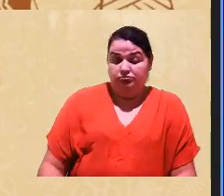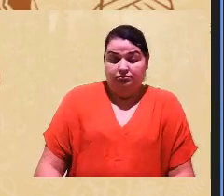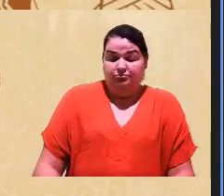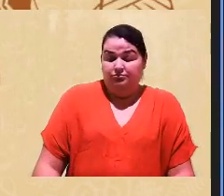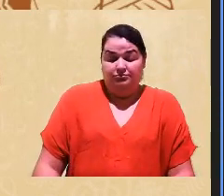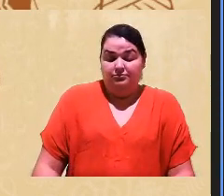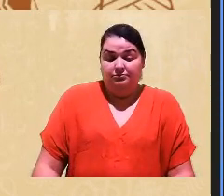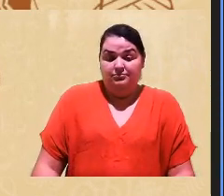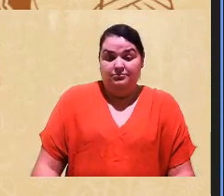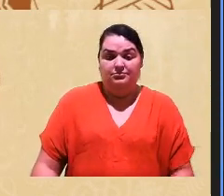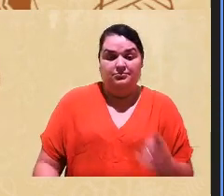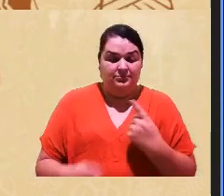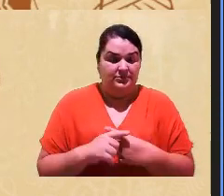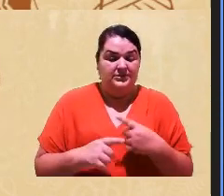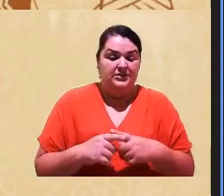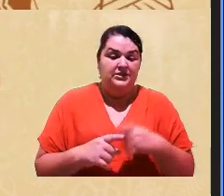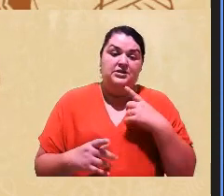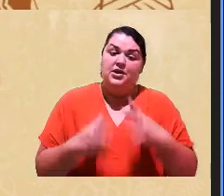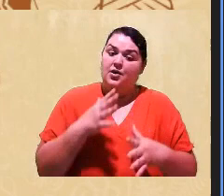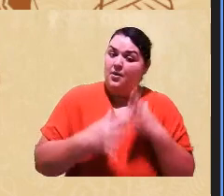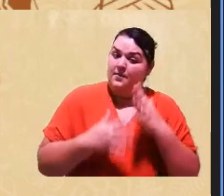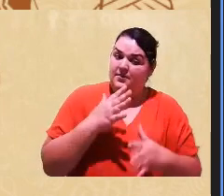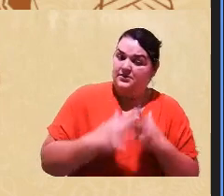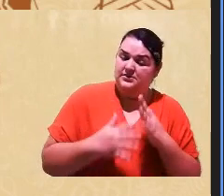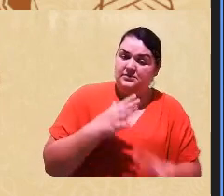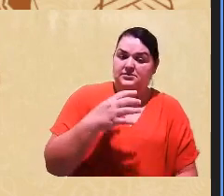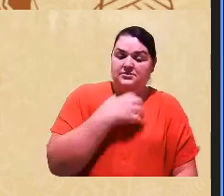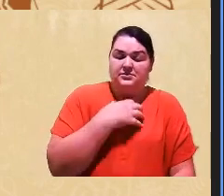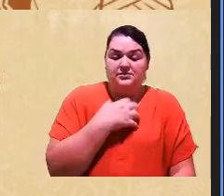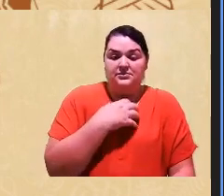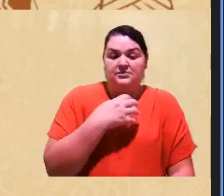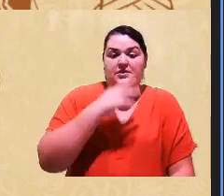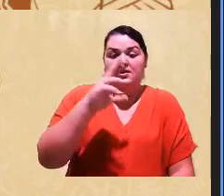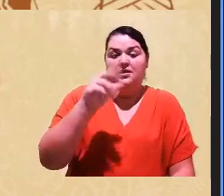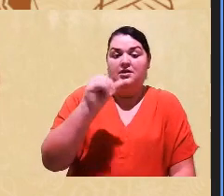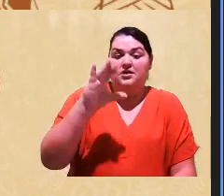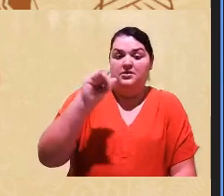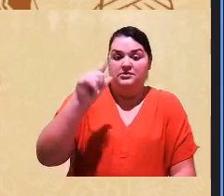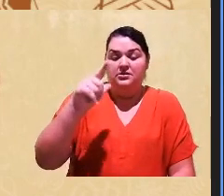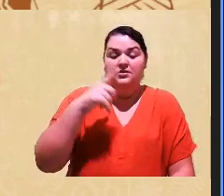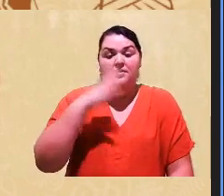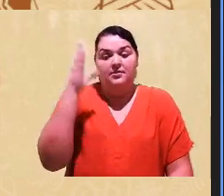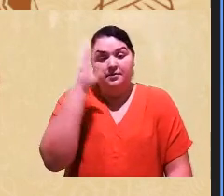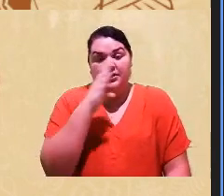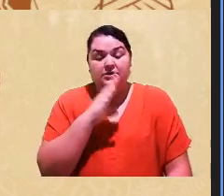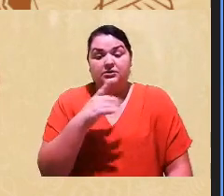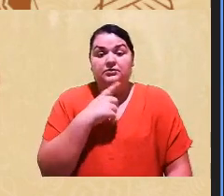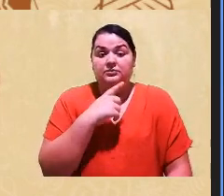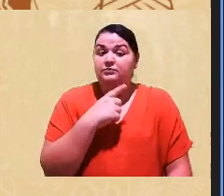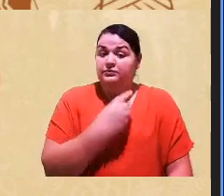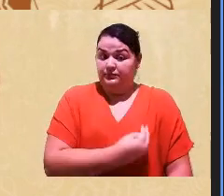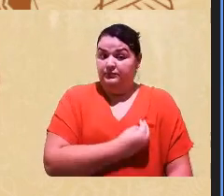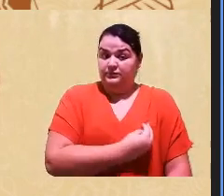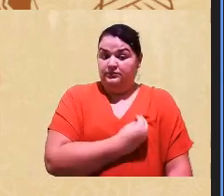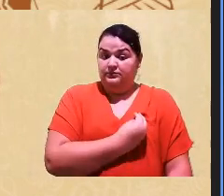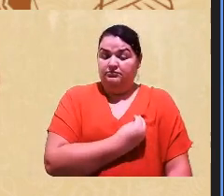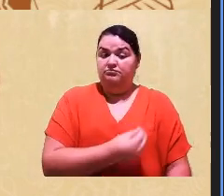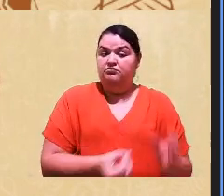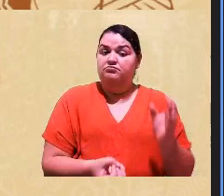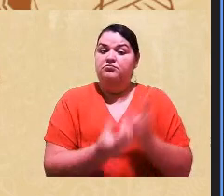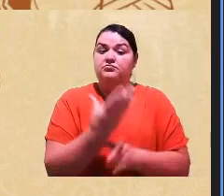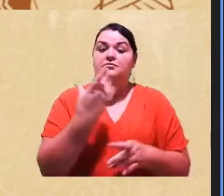porque se há uma complexidade envolvendo as relações raciais no Brasil no momento de promover, porque